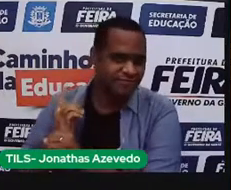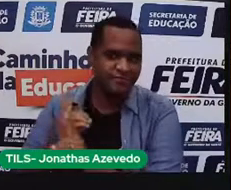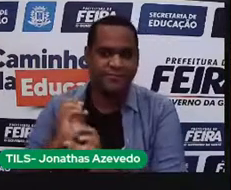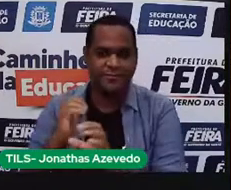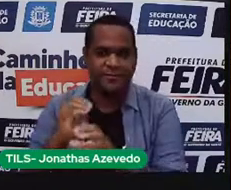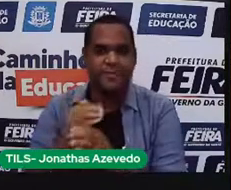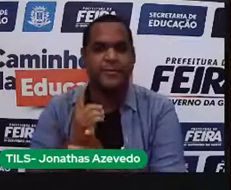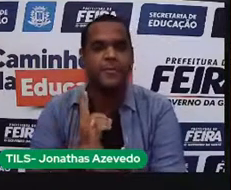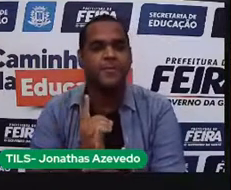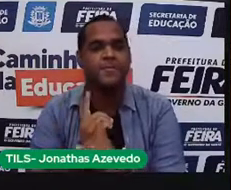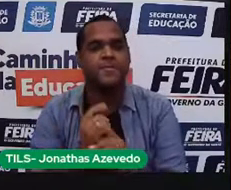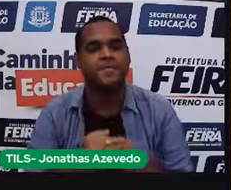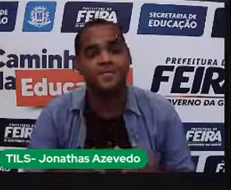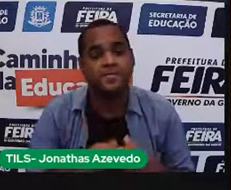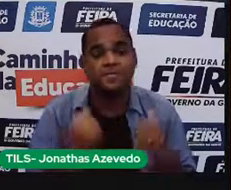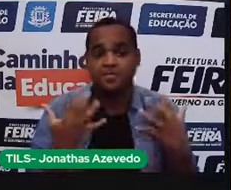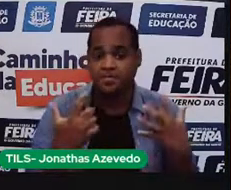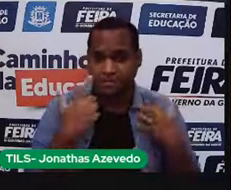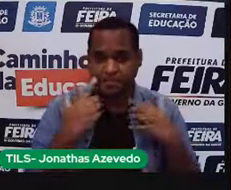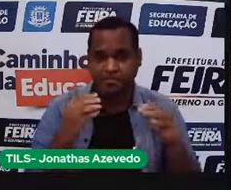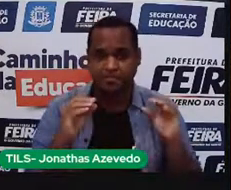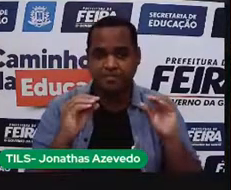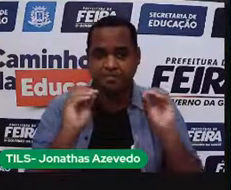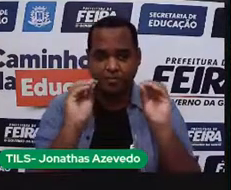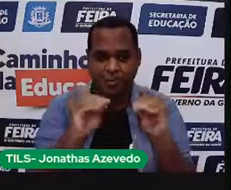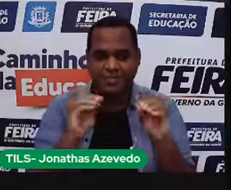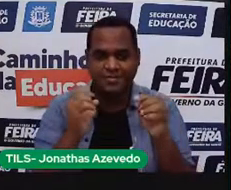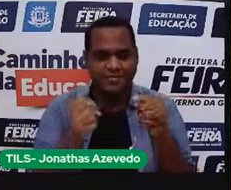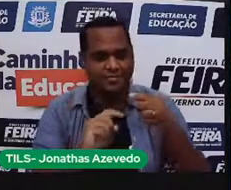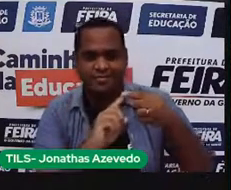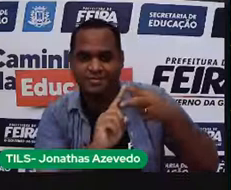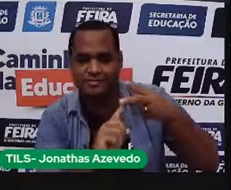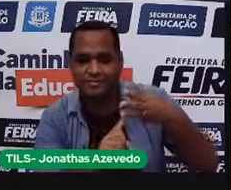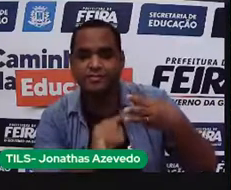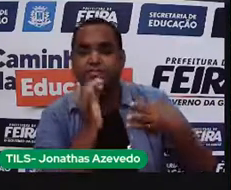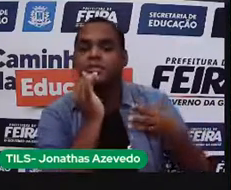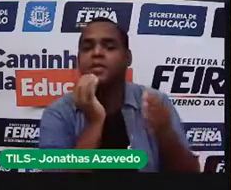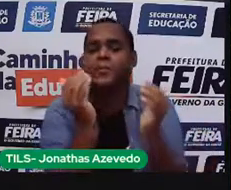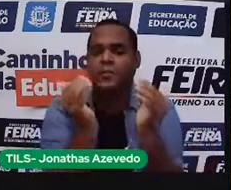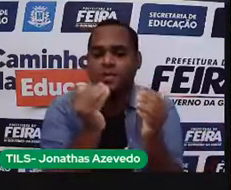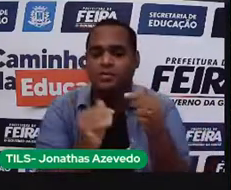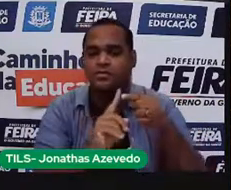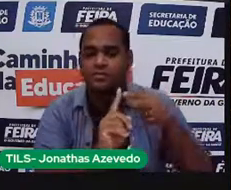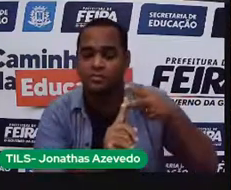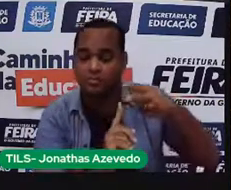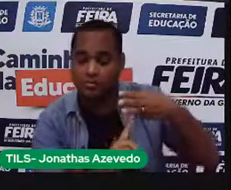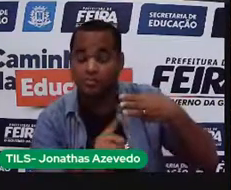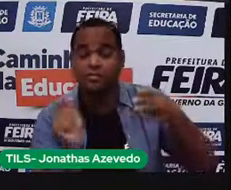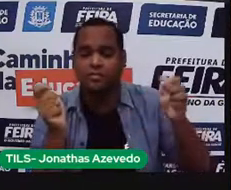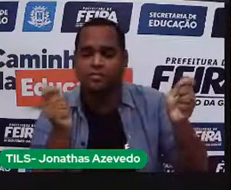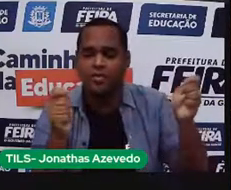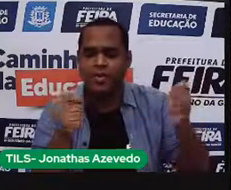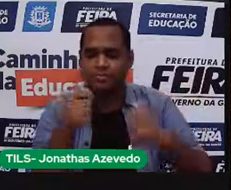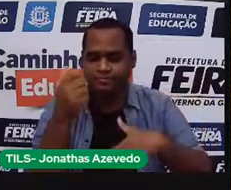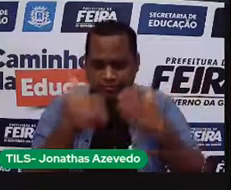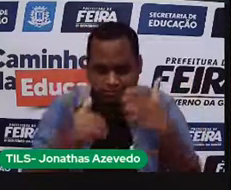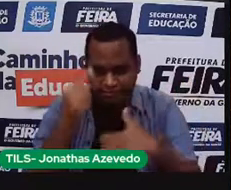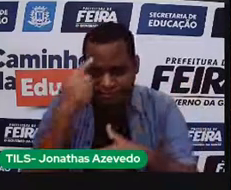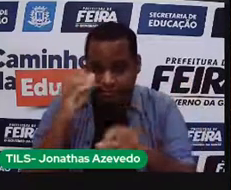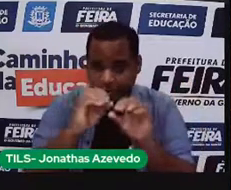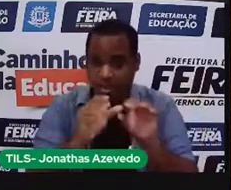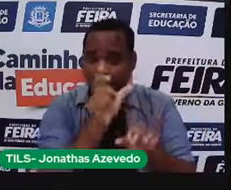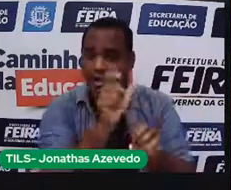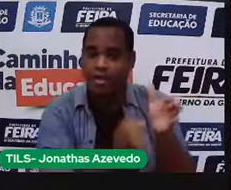E aqui eu coloquei para vocês três exemplos de materiais naturais, que podem ser classificados de acordo com a sua